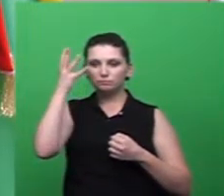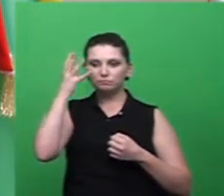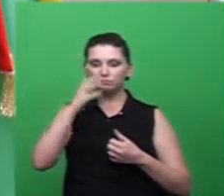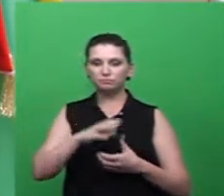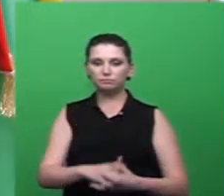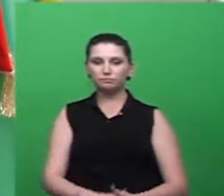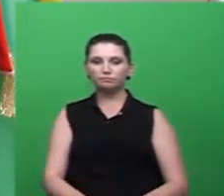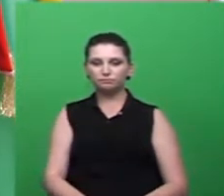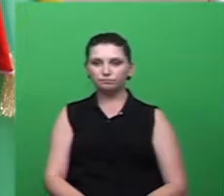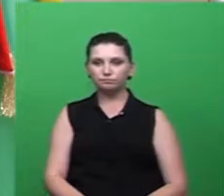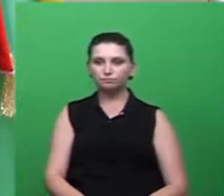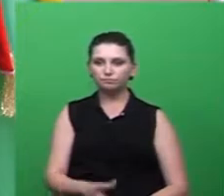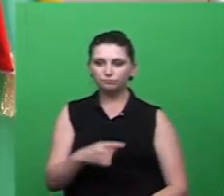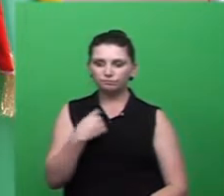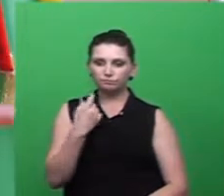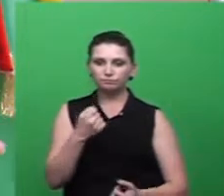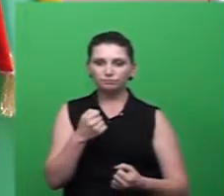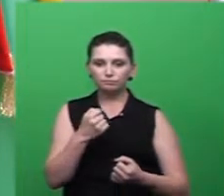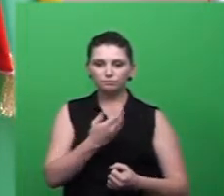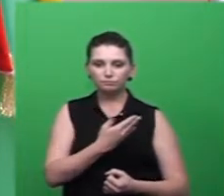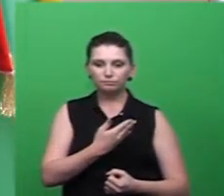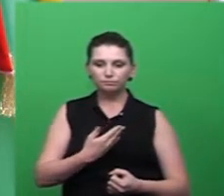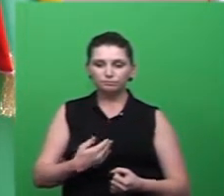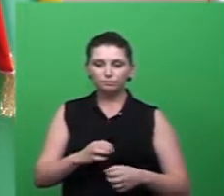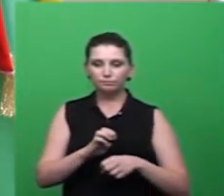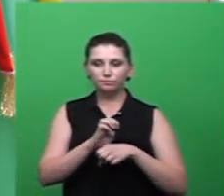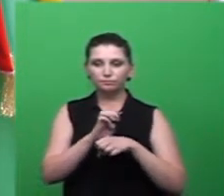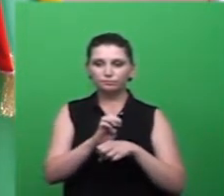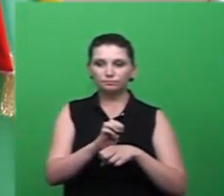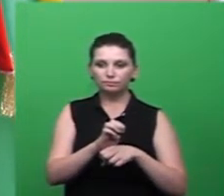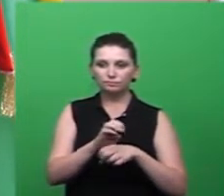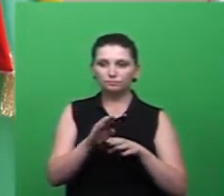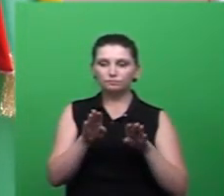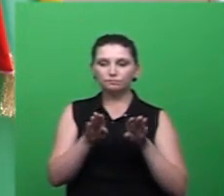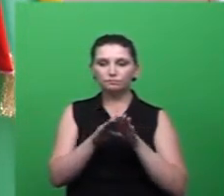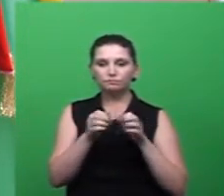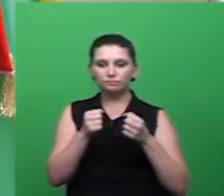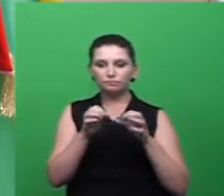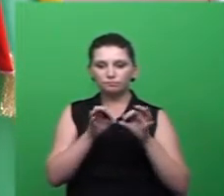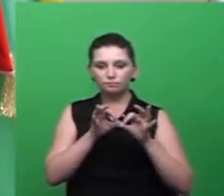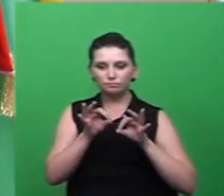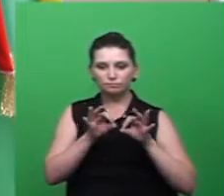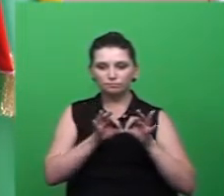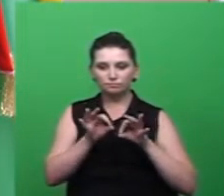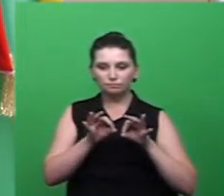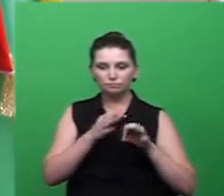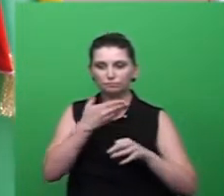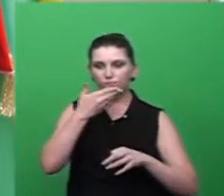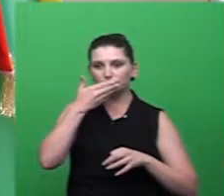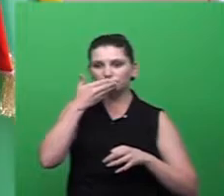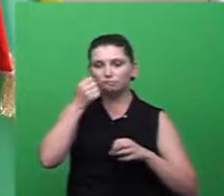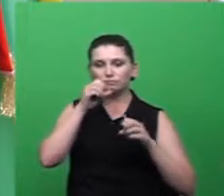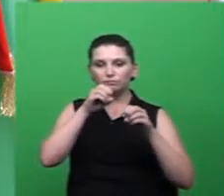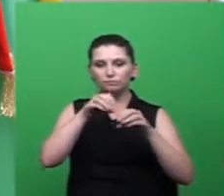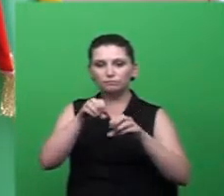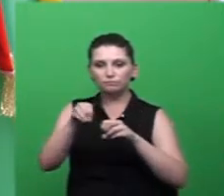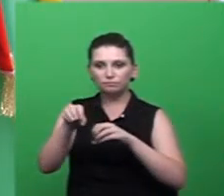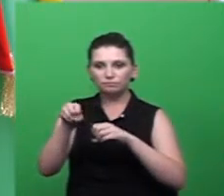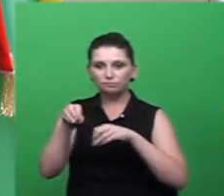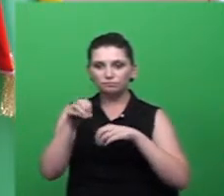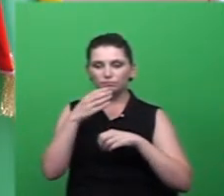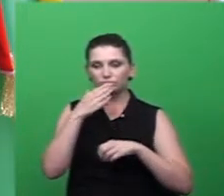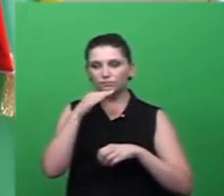precisamos, então, que o governo do Estado vai e faça uma reforma positiva para melhorar o ensino daquelas crianças que moram no bairro